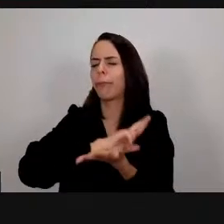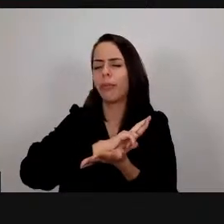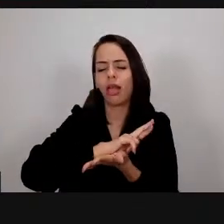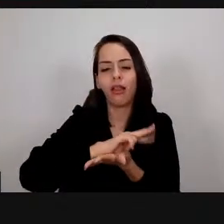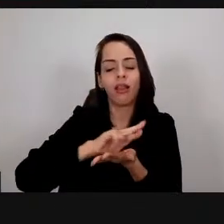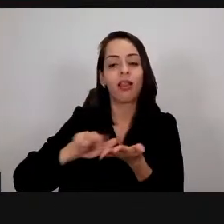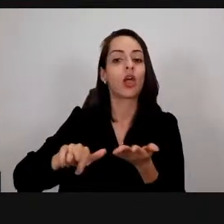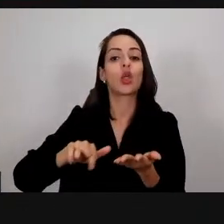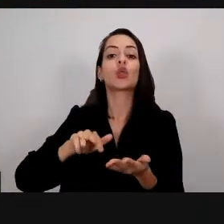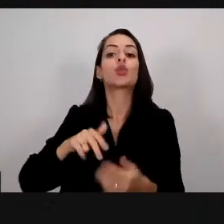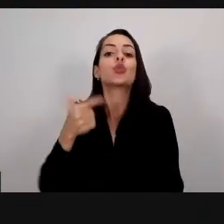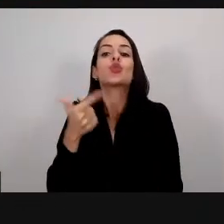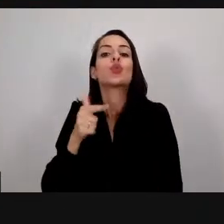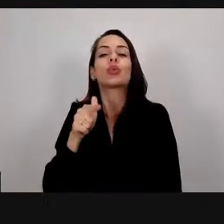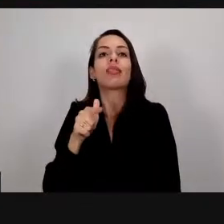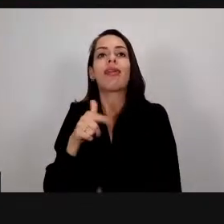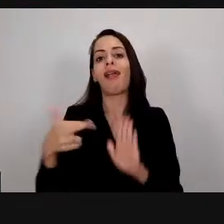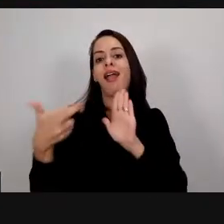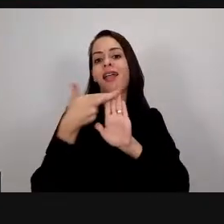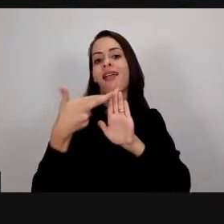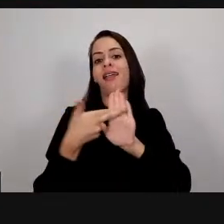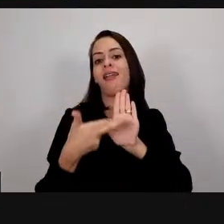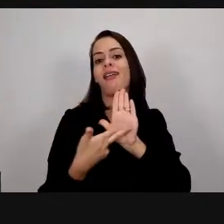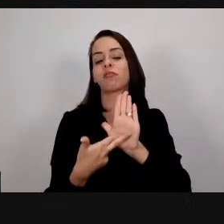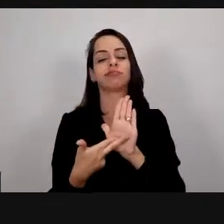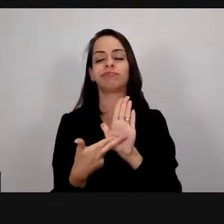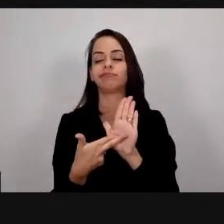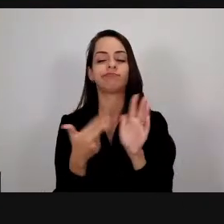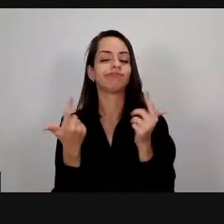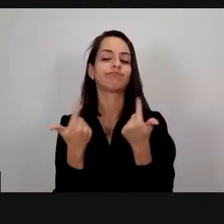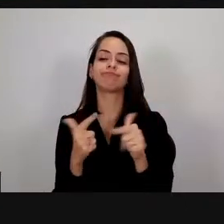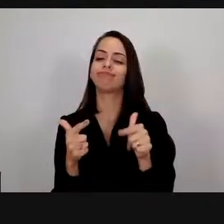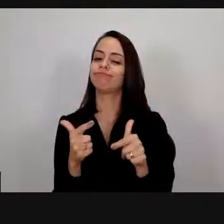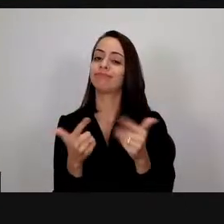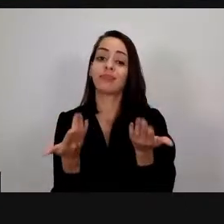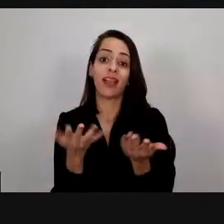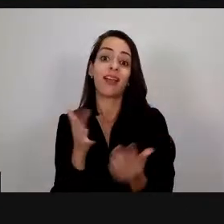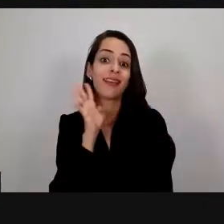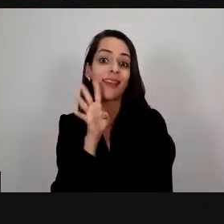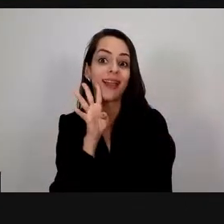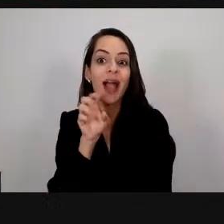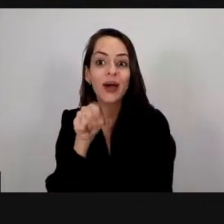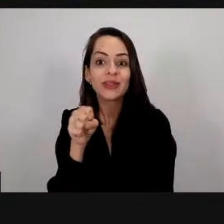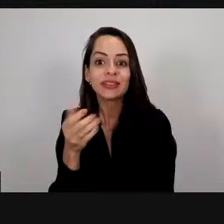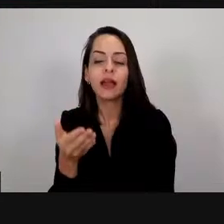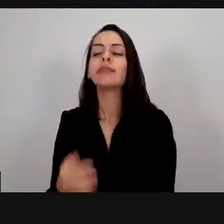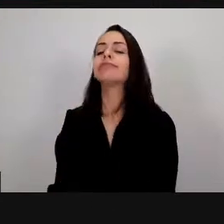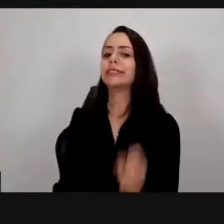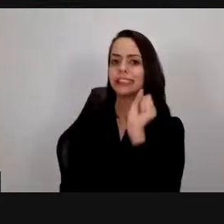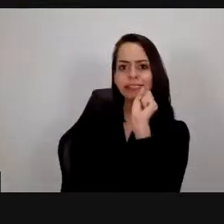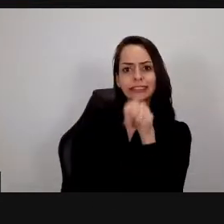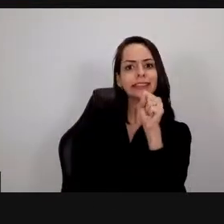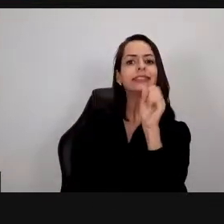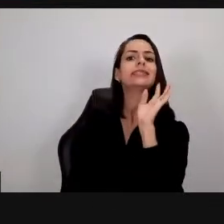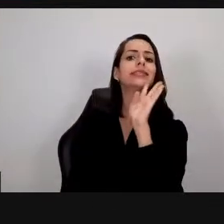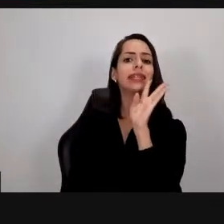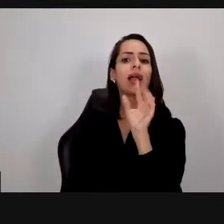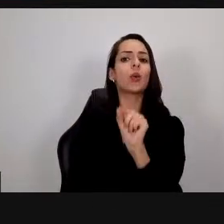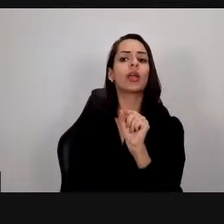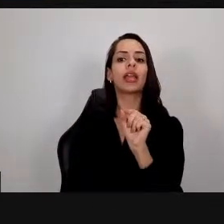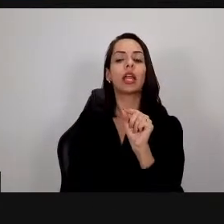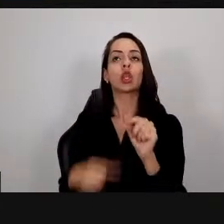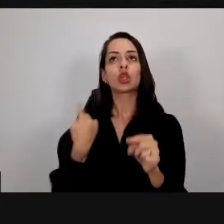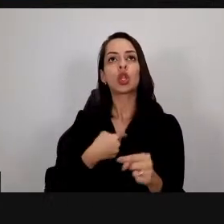receita de bolo e isso é tão legal né Elton isso é tão legal quando a gente tem essa que a gente quebra esse